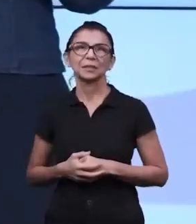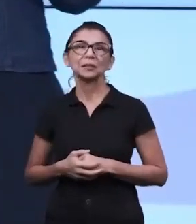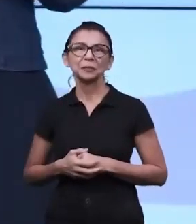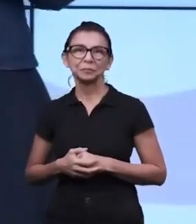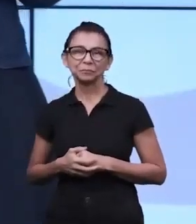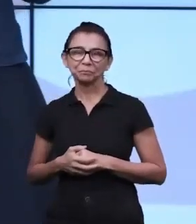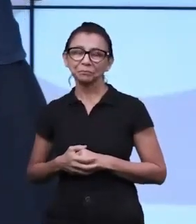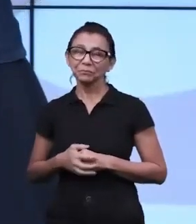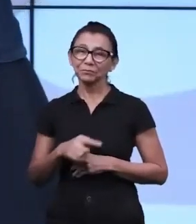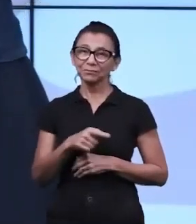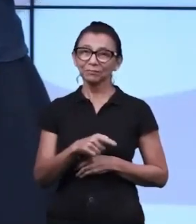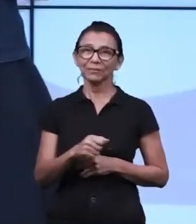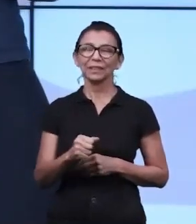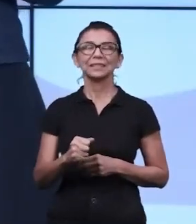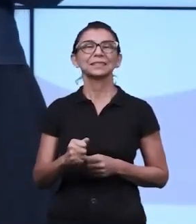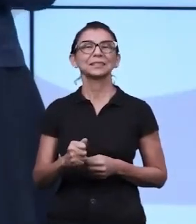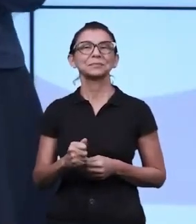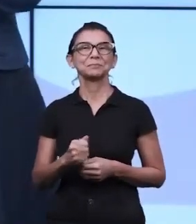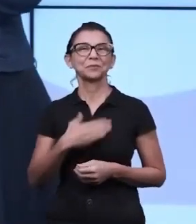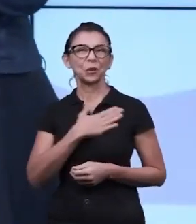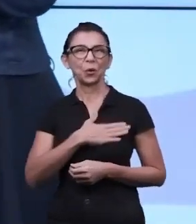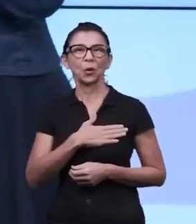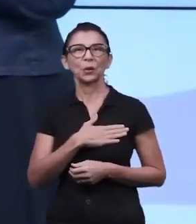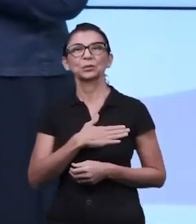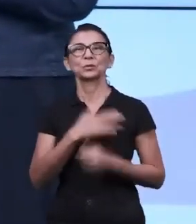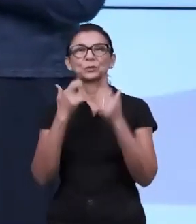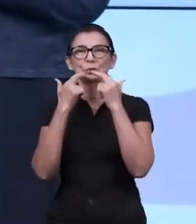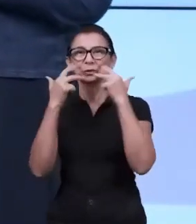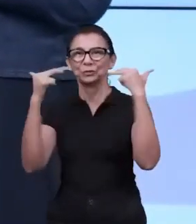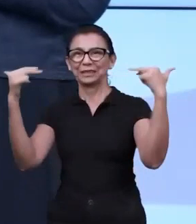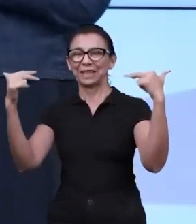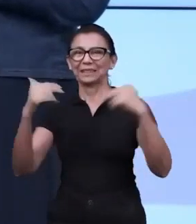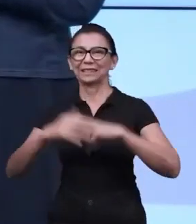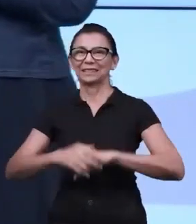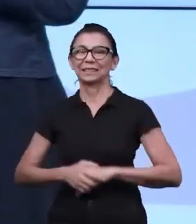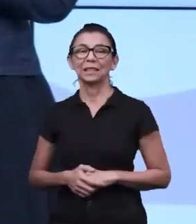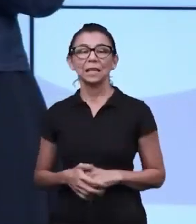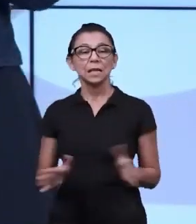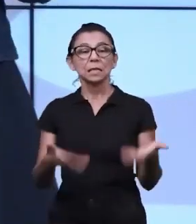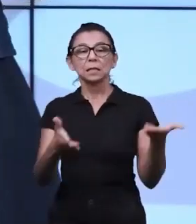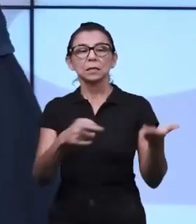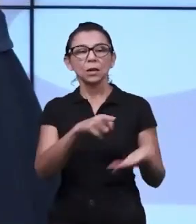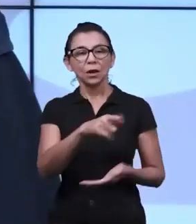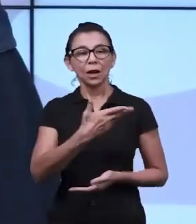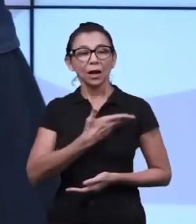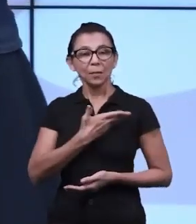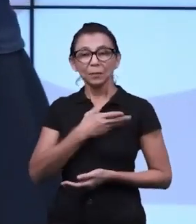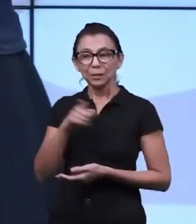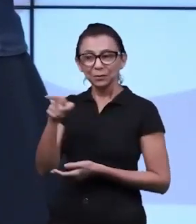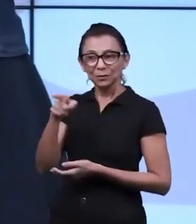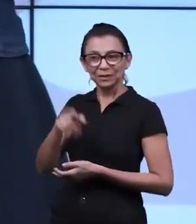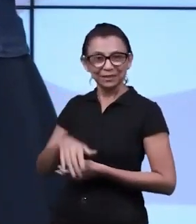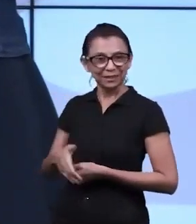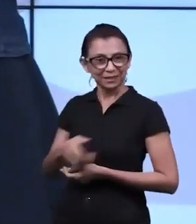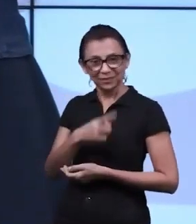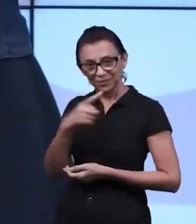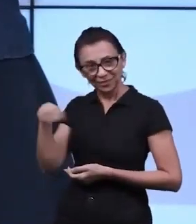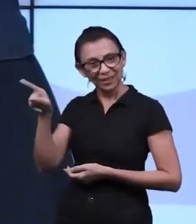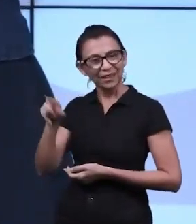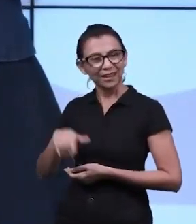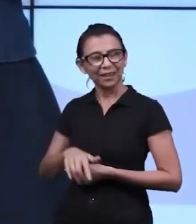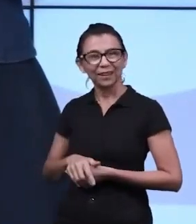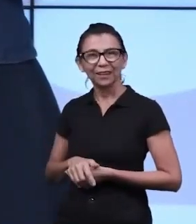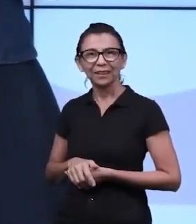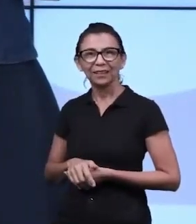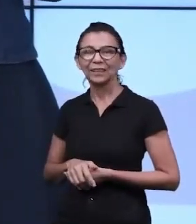Eles gostam desse movimento, dessas novidades. Incentive a fazer amizades e adquirir autonomia. Então como eu